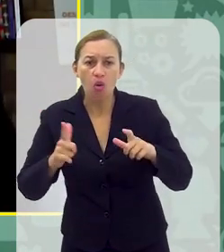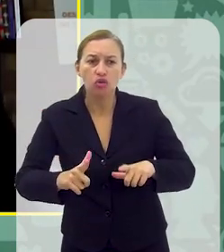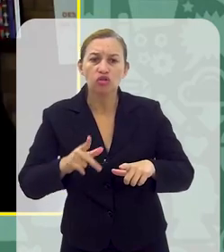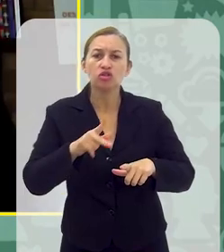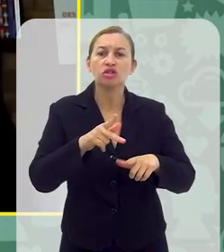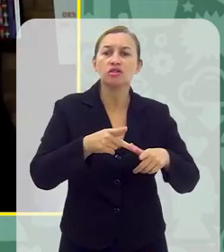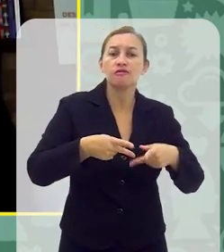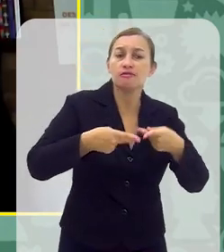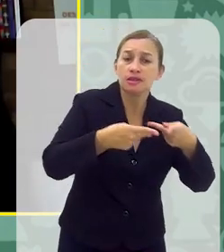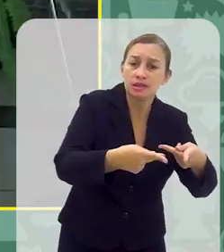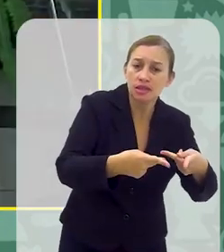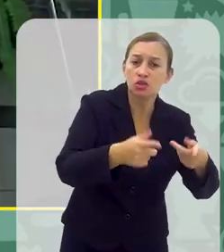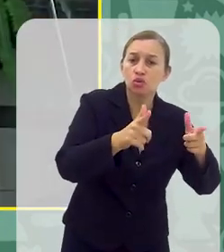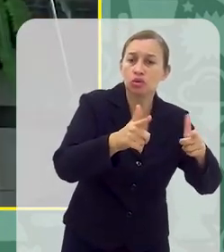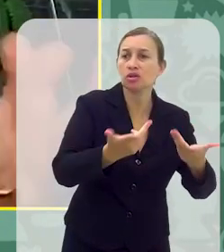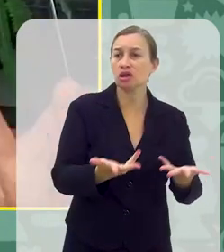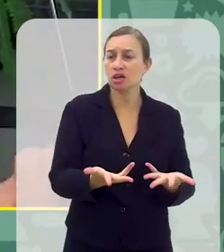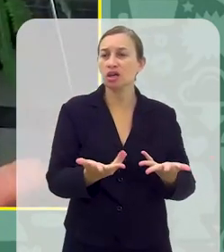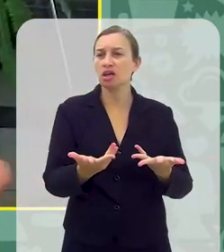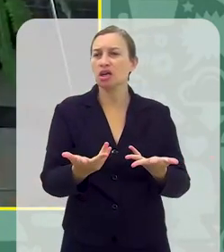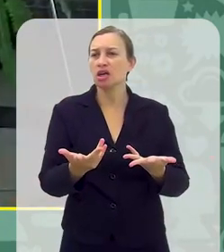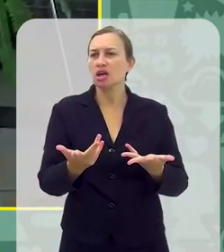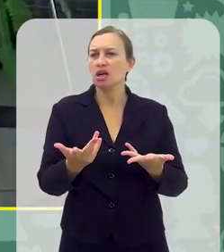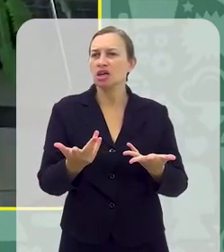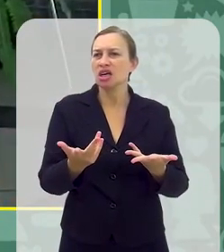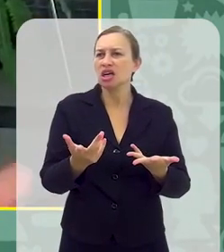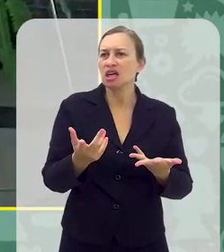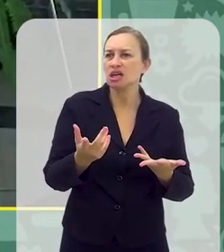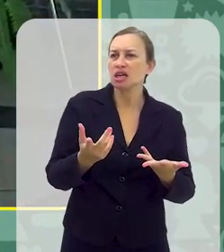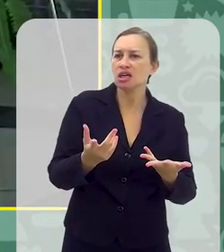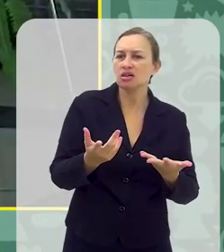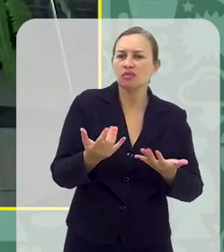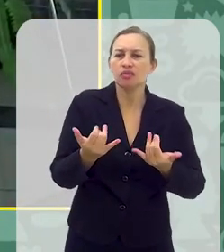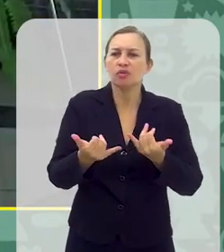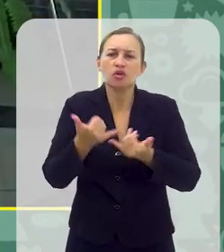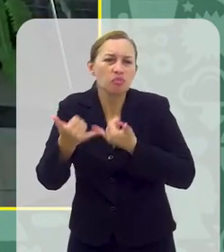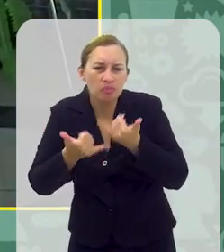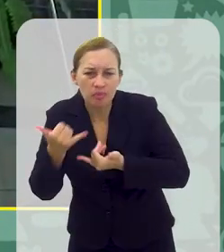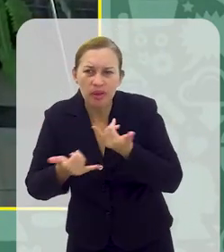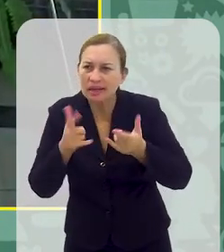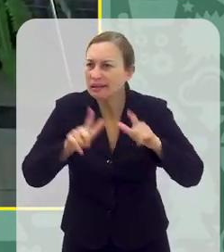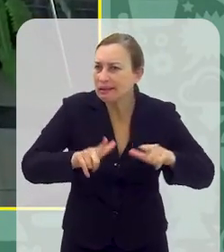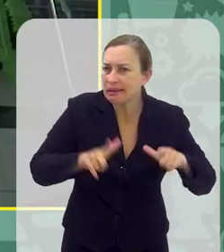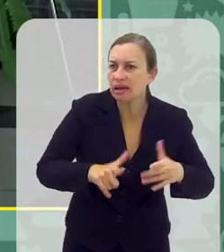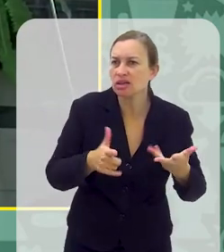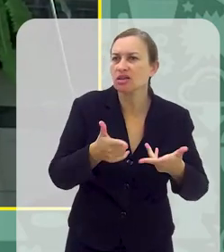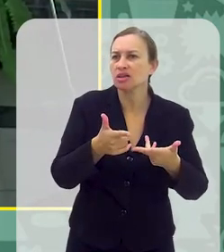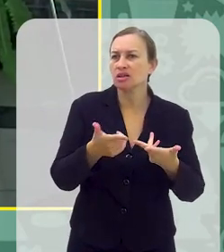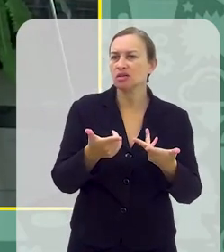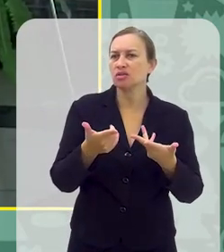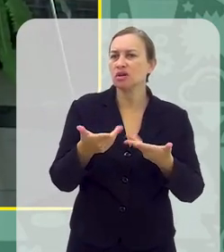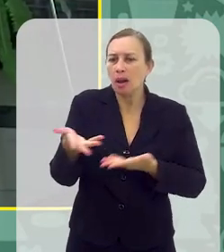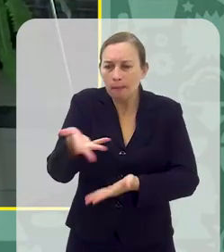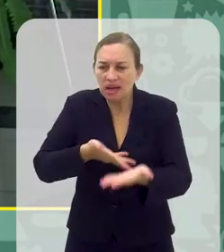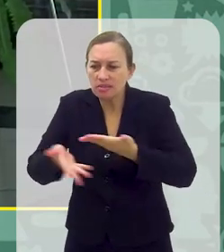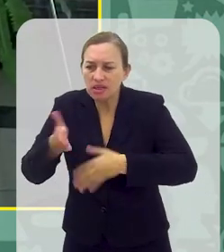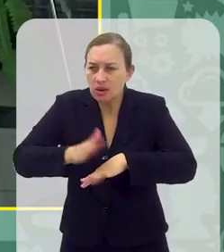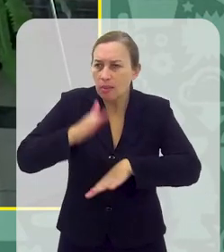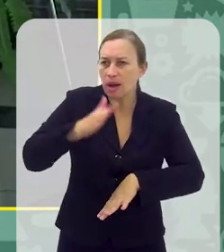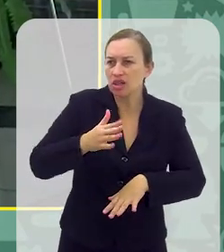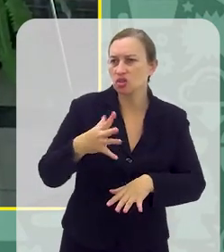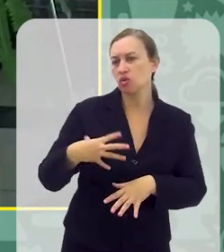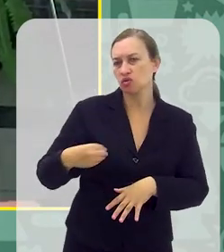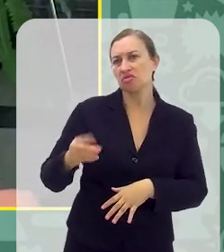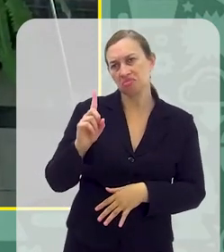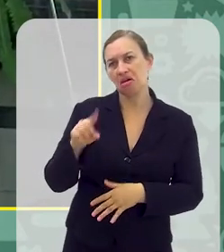frequenta Isso não blinda, isso não vacina totalmente contra problemas Mas você tem uma noção melhor E você tem uma participação